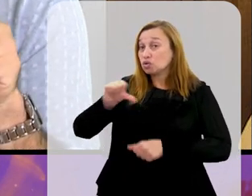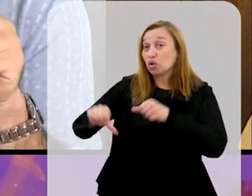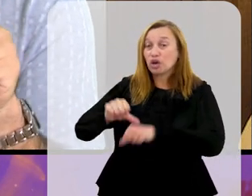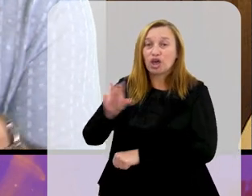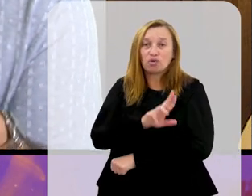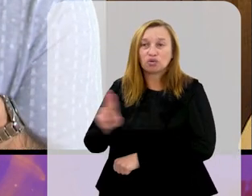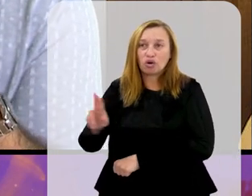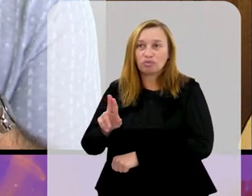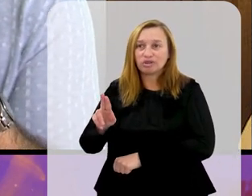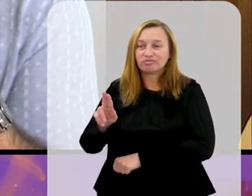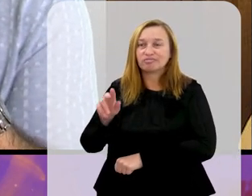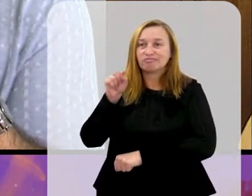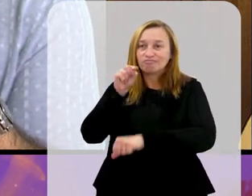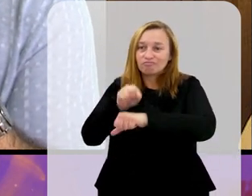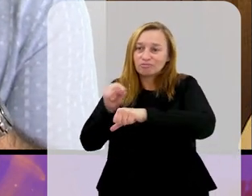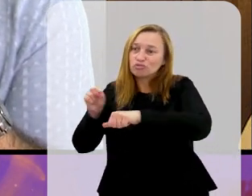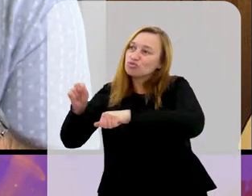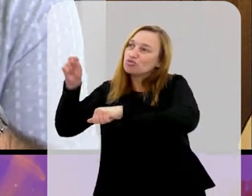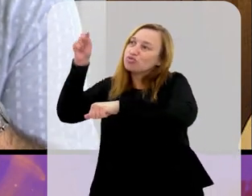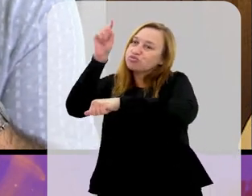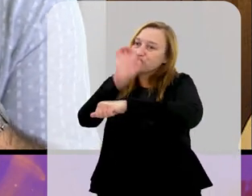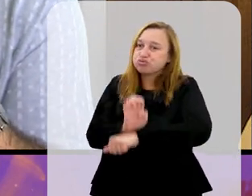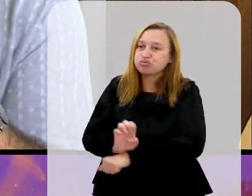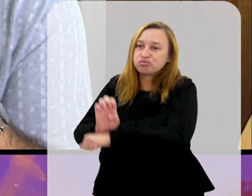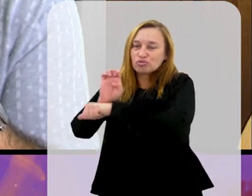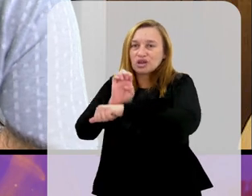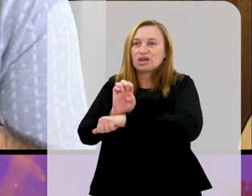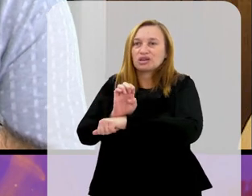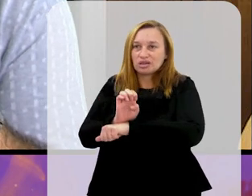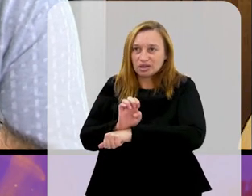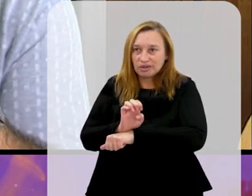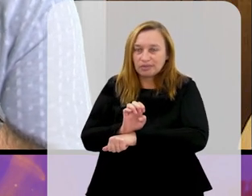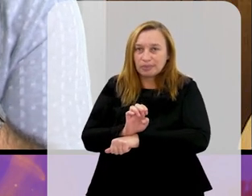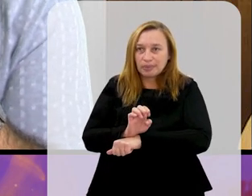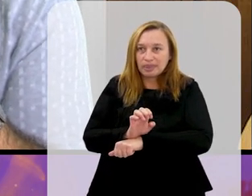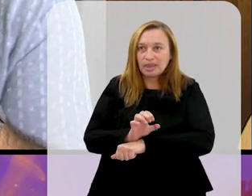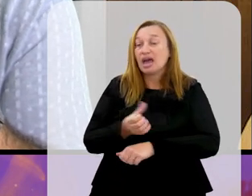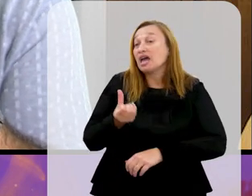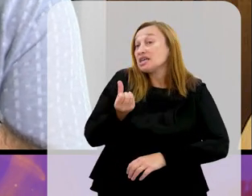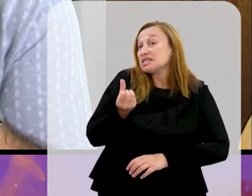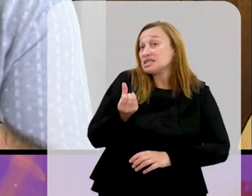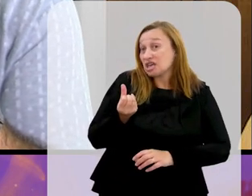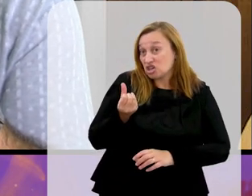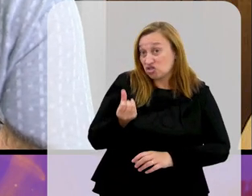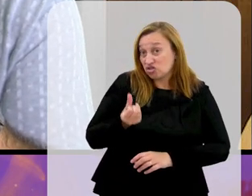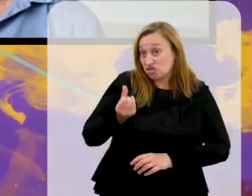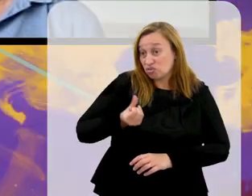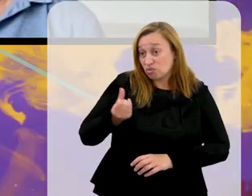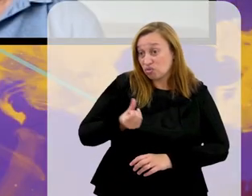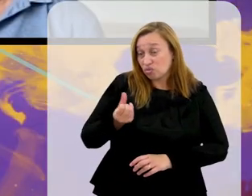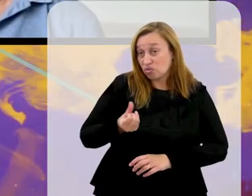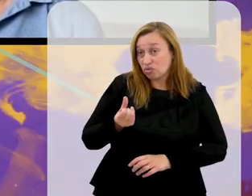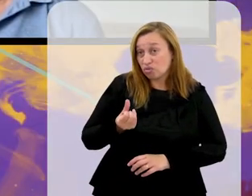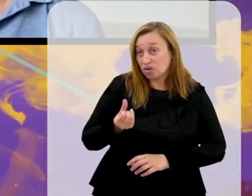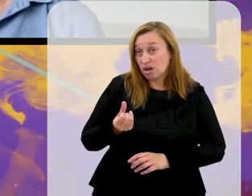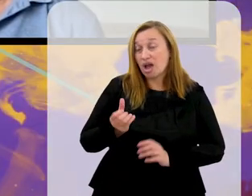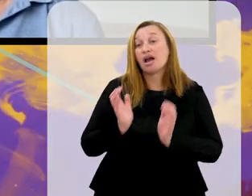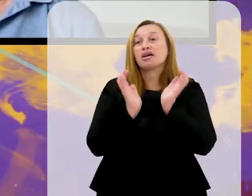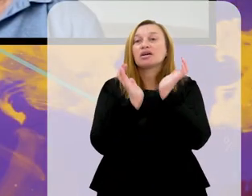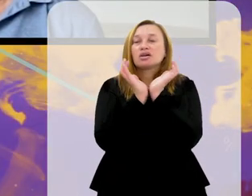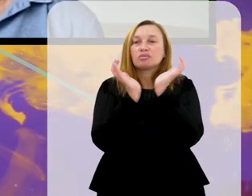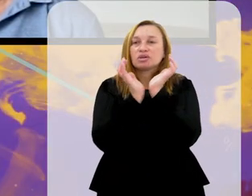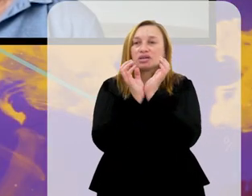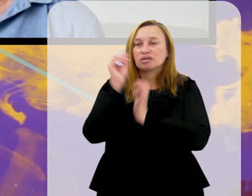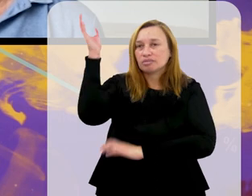-Carioca. A seleção brasileira, com a pior campanha talvez da história, sexta colocada nas eliminatórias, eliminada